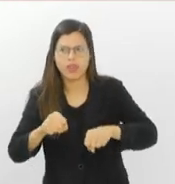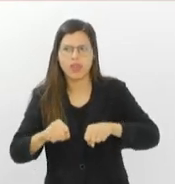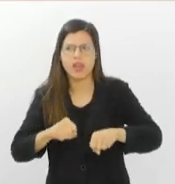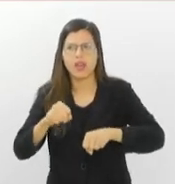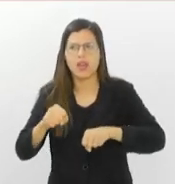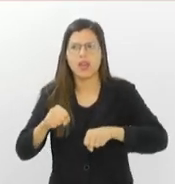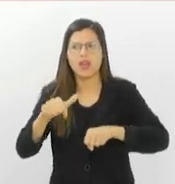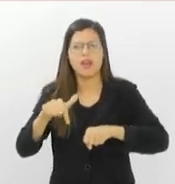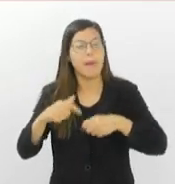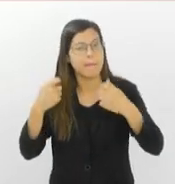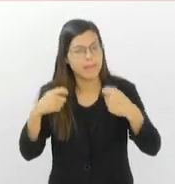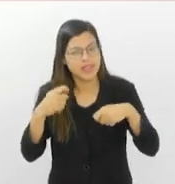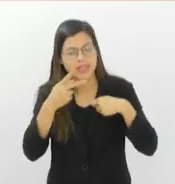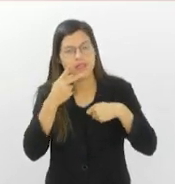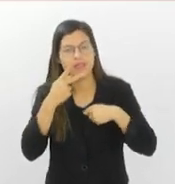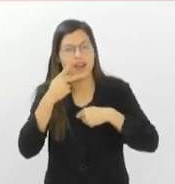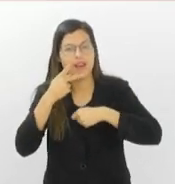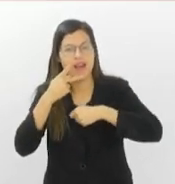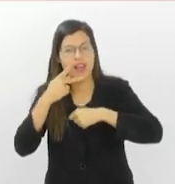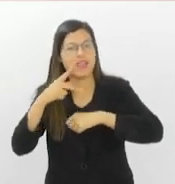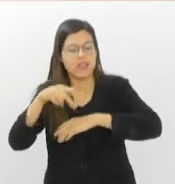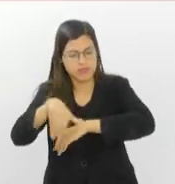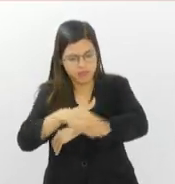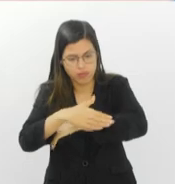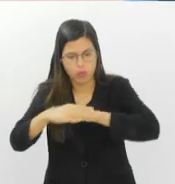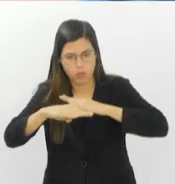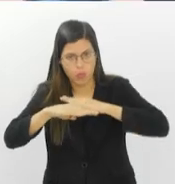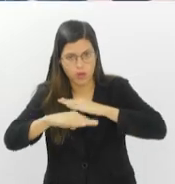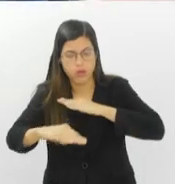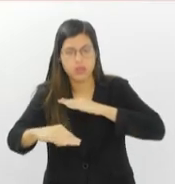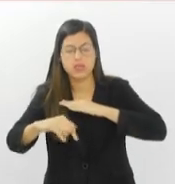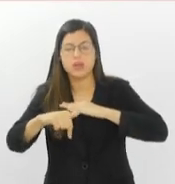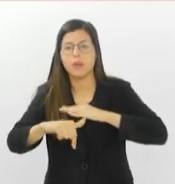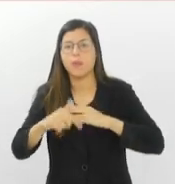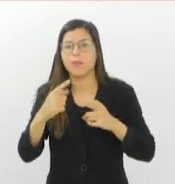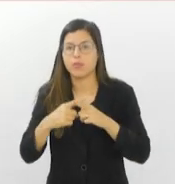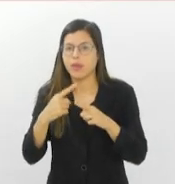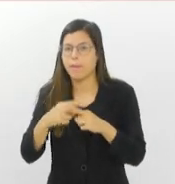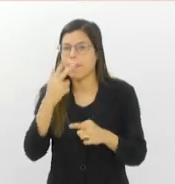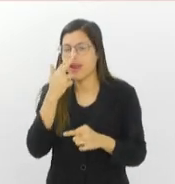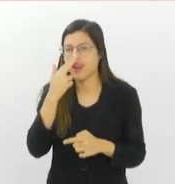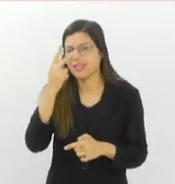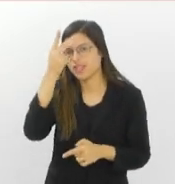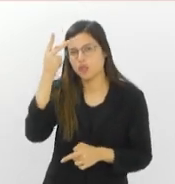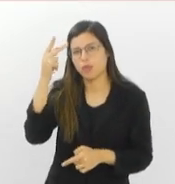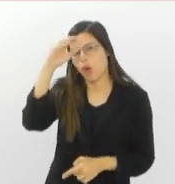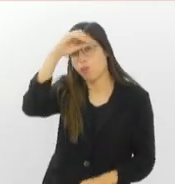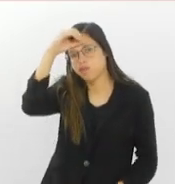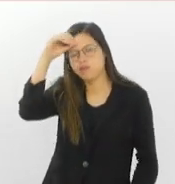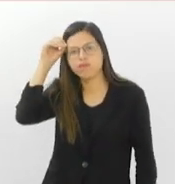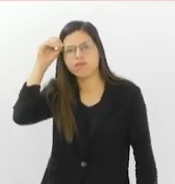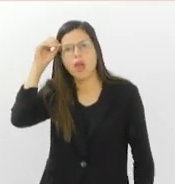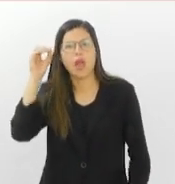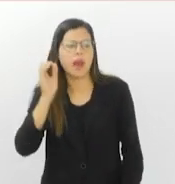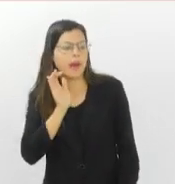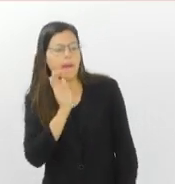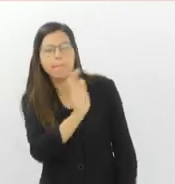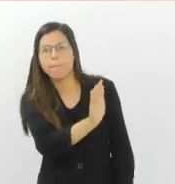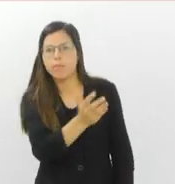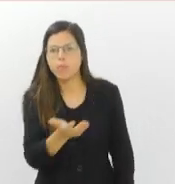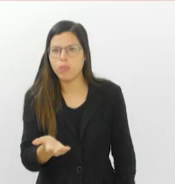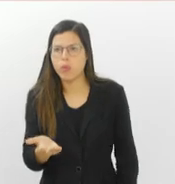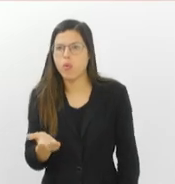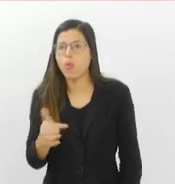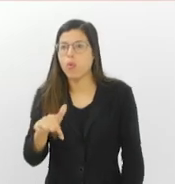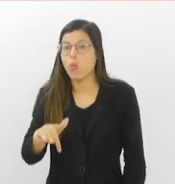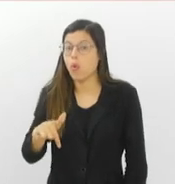precisa ser falado constantemente, porque a gente ainda verifica a ignorância no trânsito de empurrar a bicicleta, o ciclista para a calçada. E